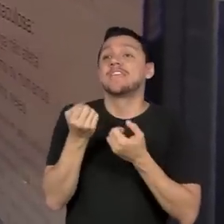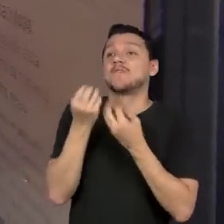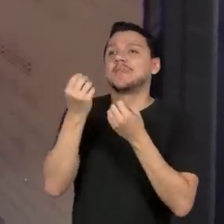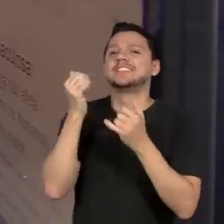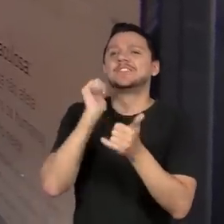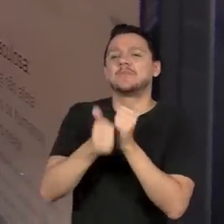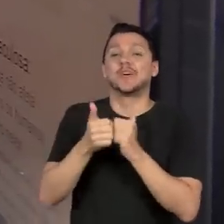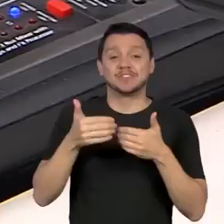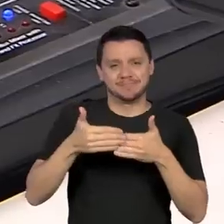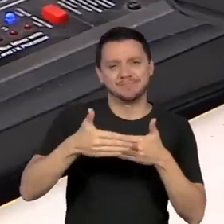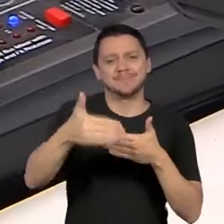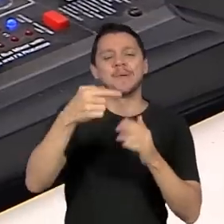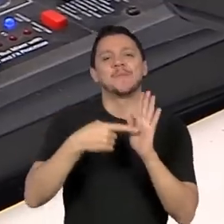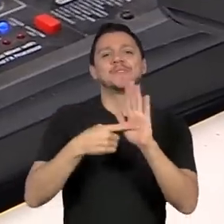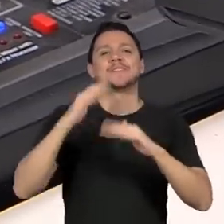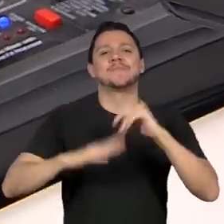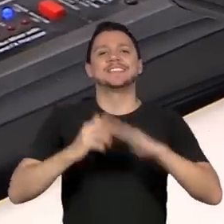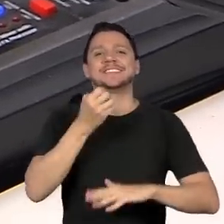Boas Práticas.